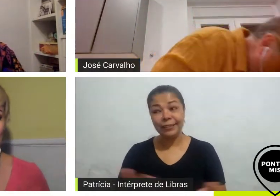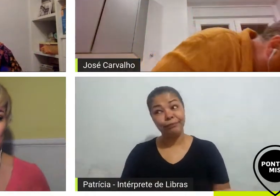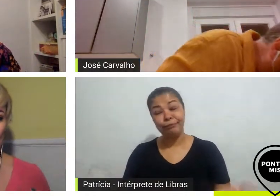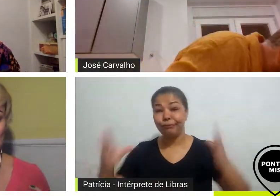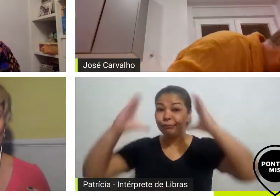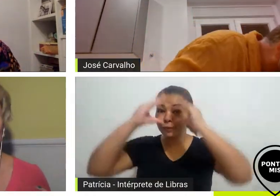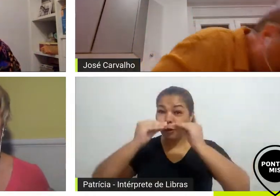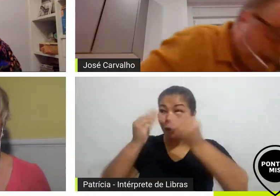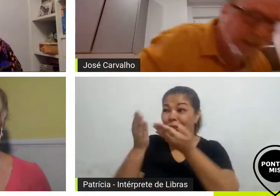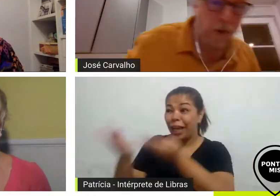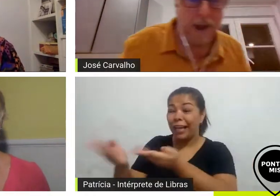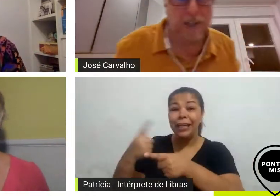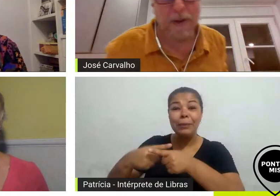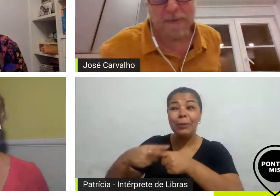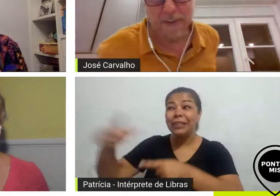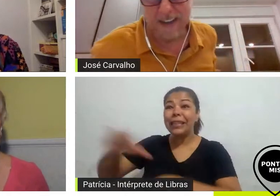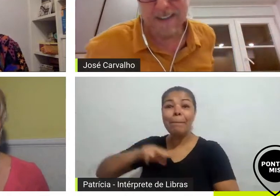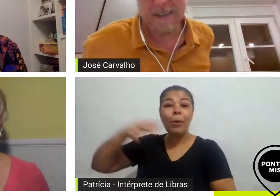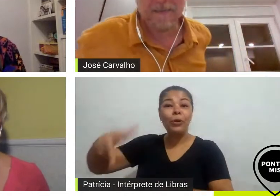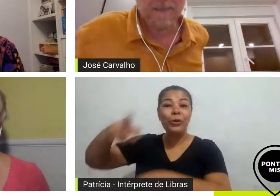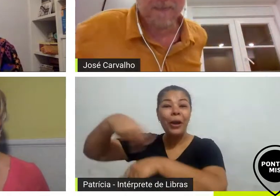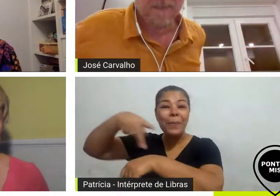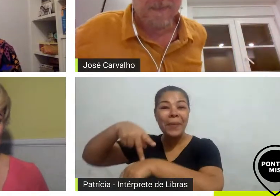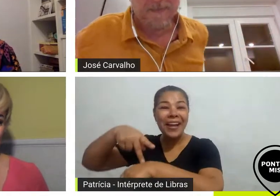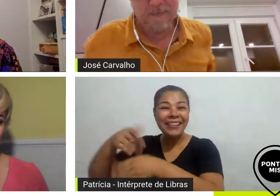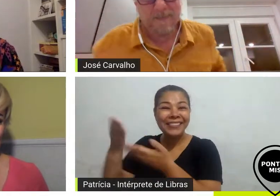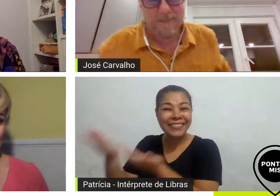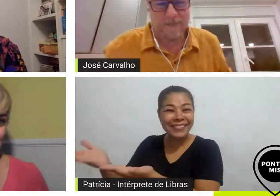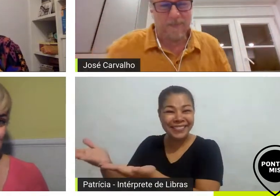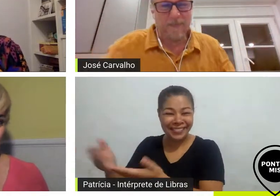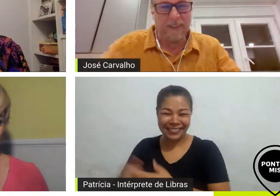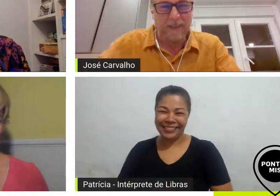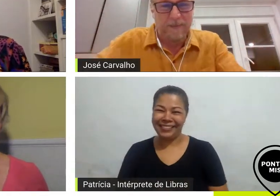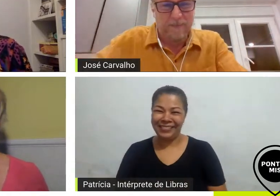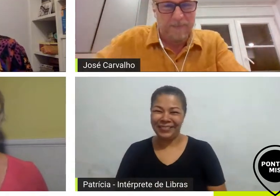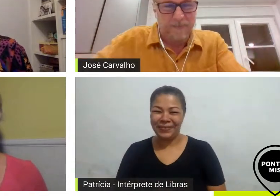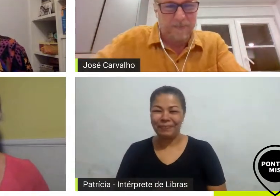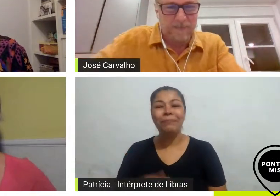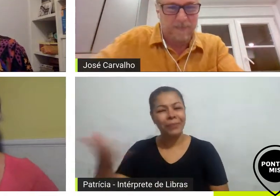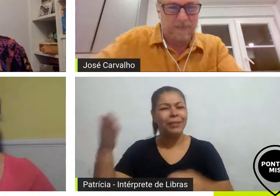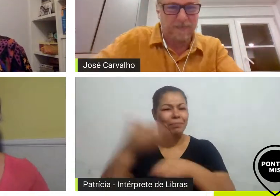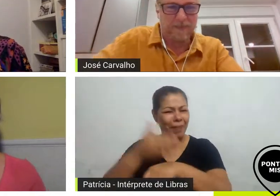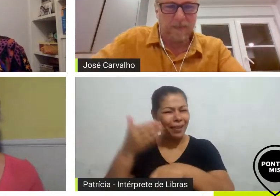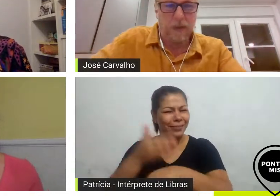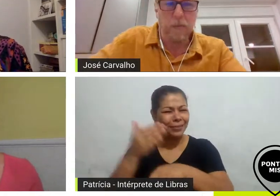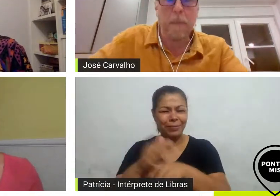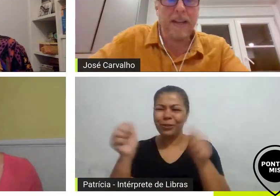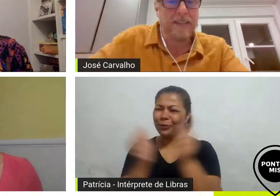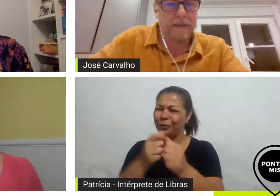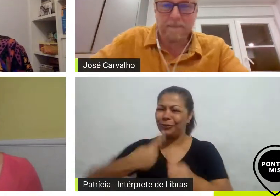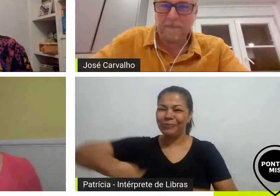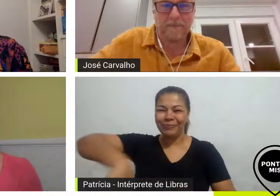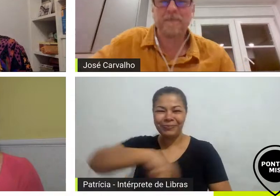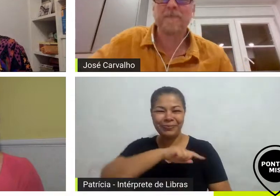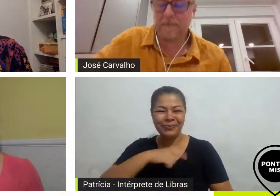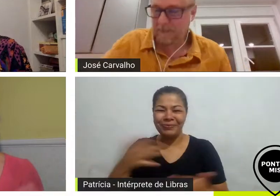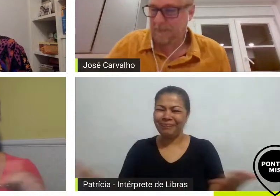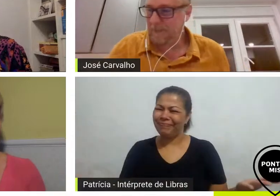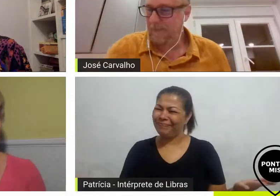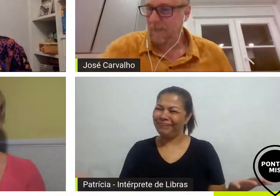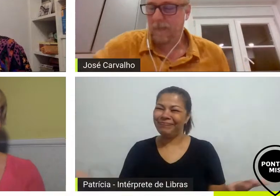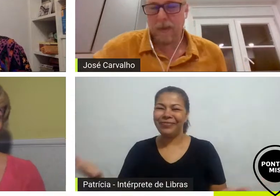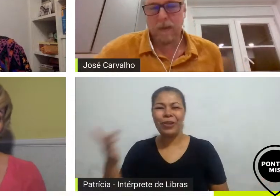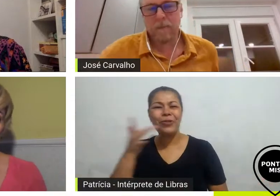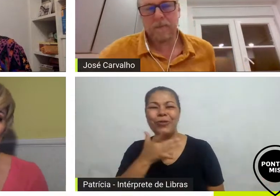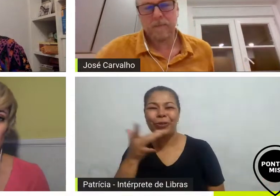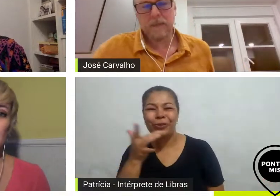né José quatro horas para frente pois é mas está aí participando com a gente que delícia dessa live e